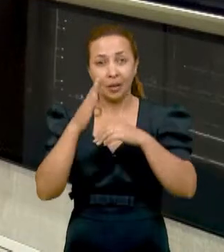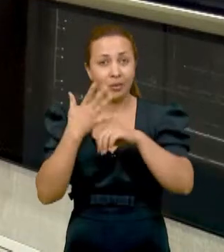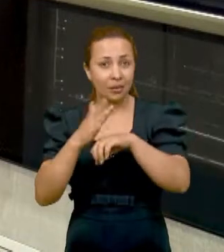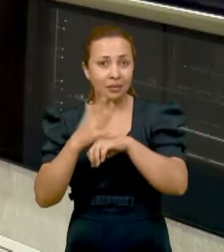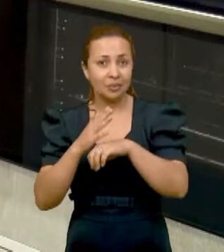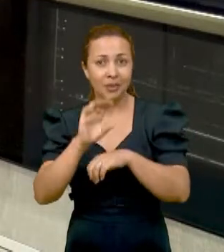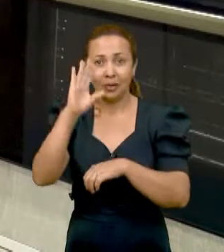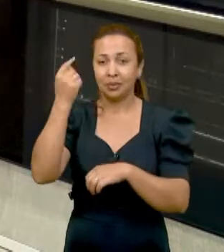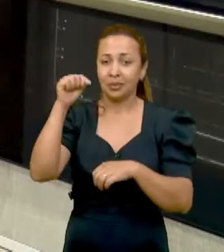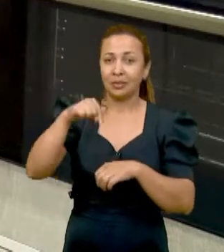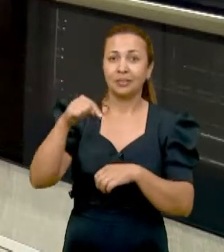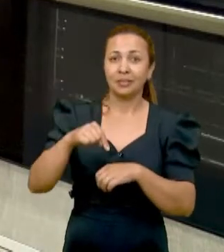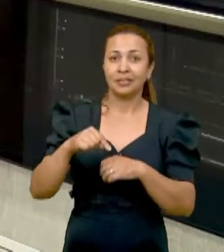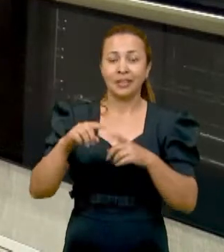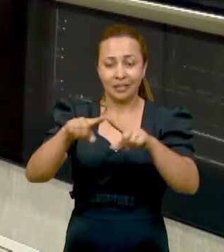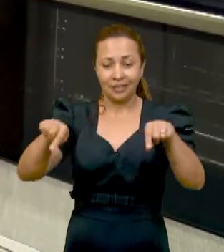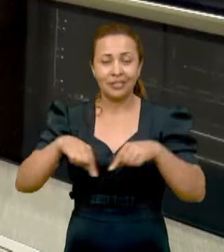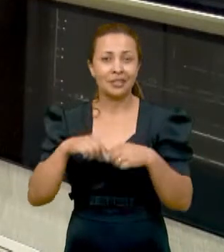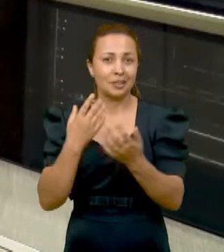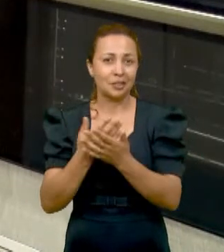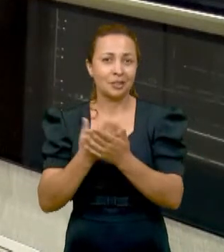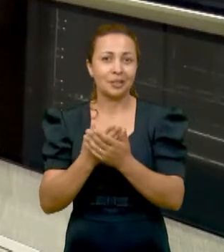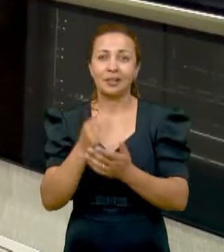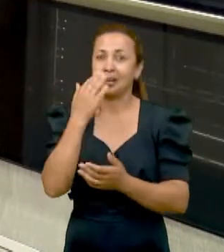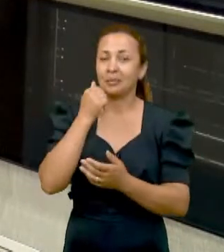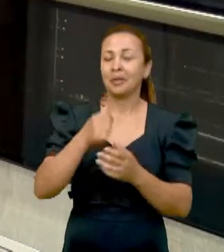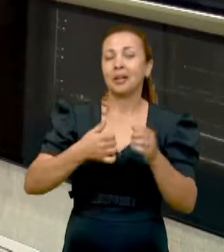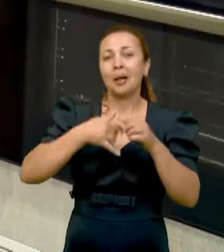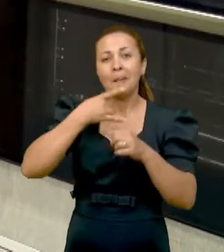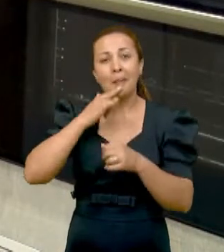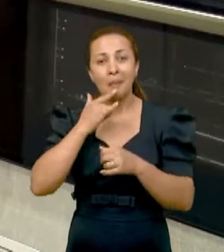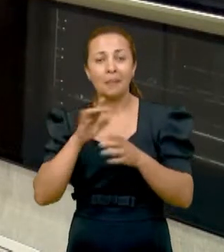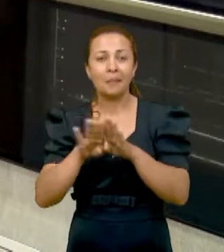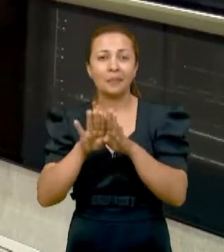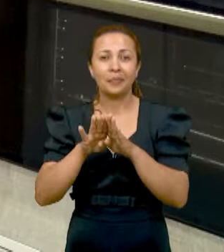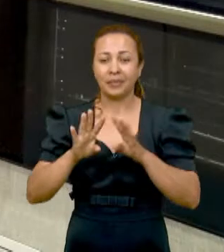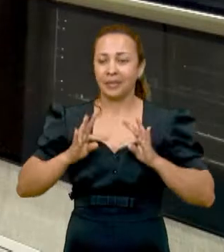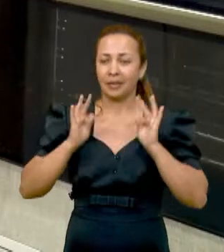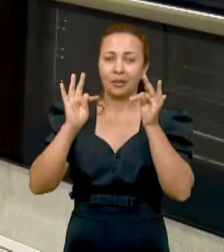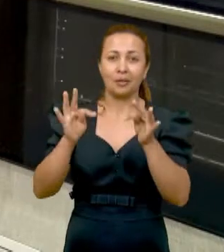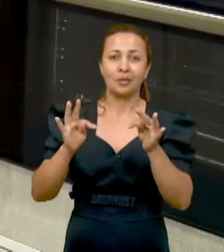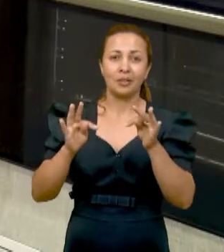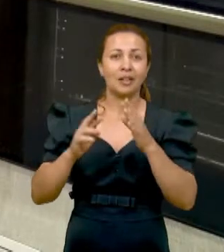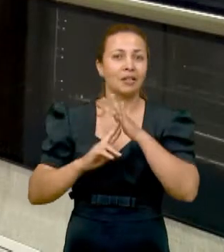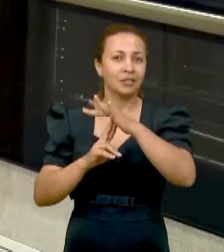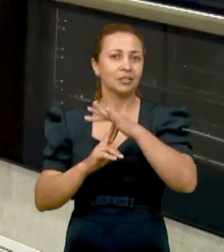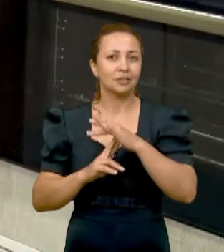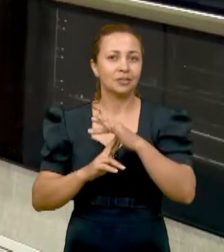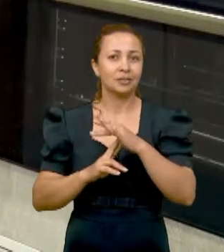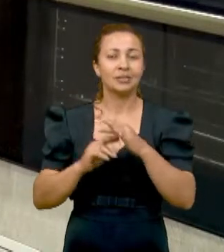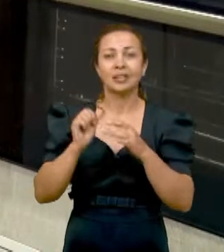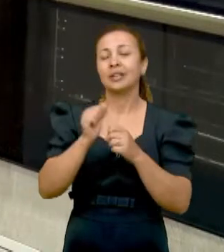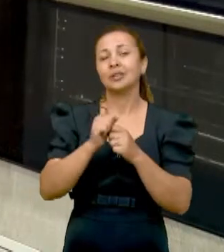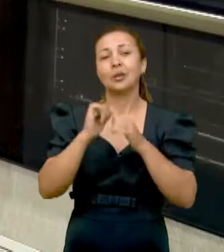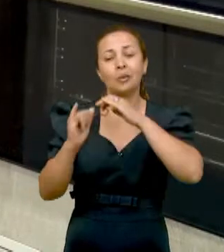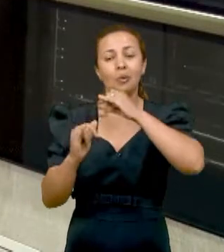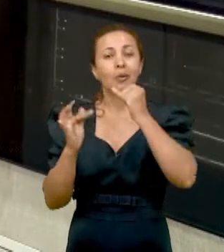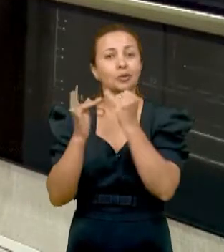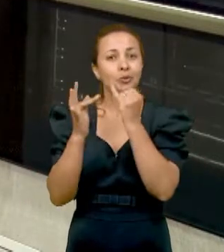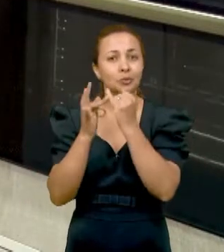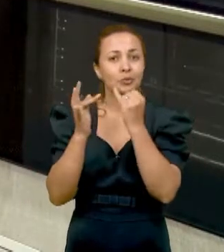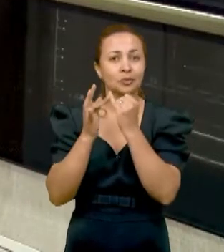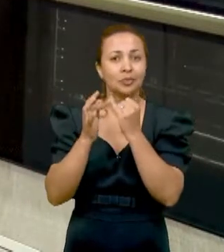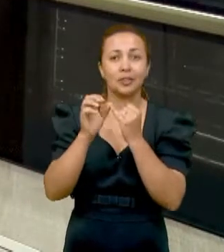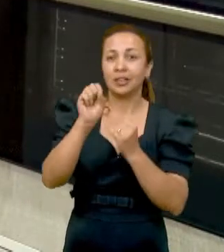IFES receberam aconteceu aqui, na sala de aula de alimentos e bebidas do curso de tecnologia e gestão de turismo do Campus Aracaju, do